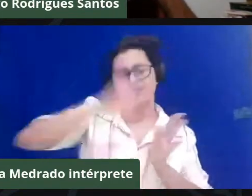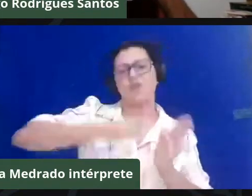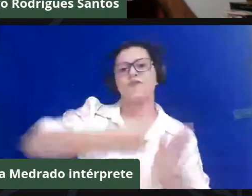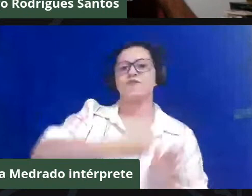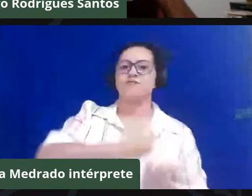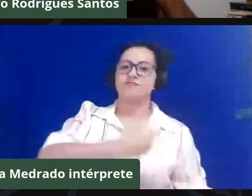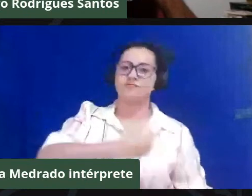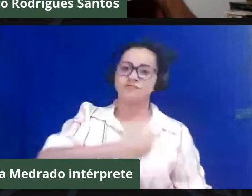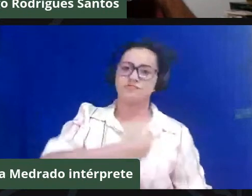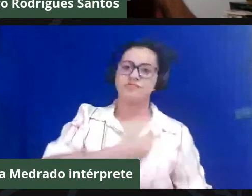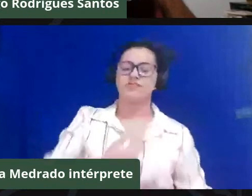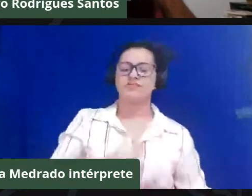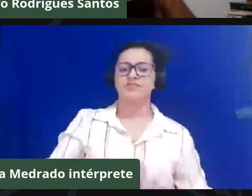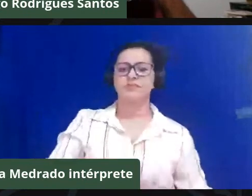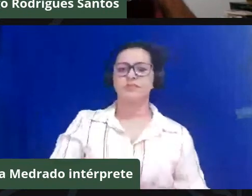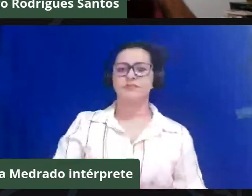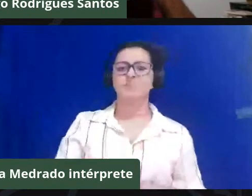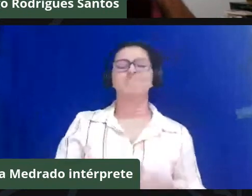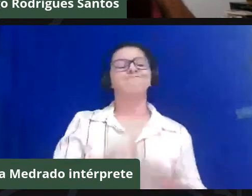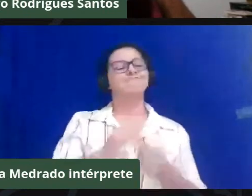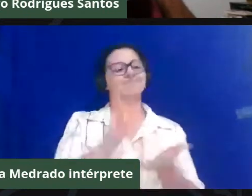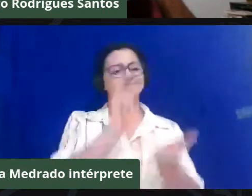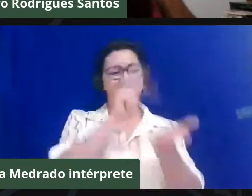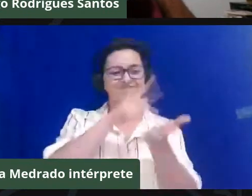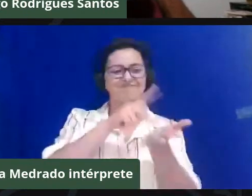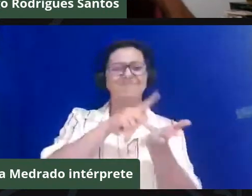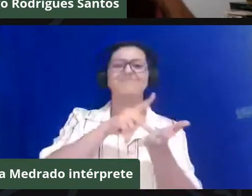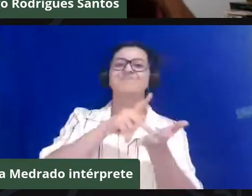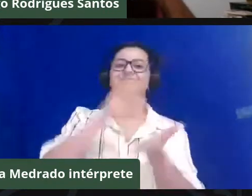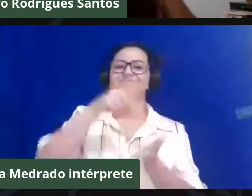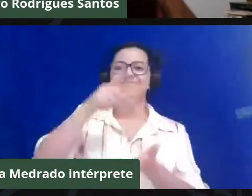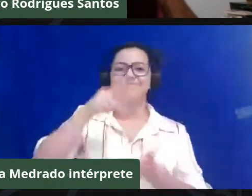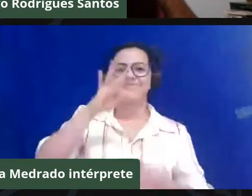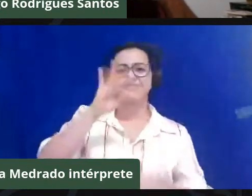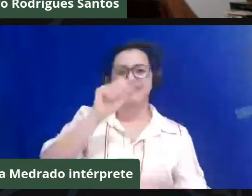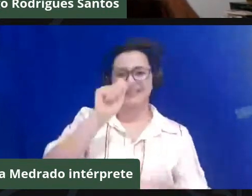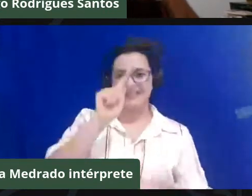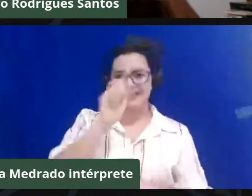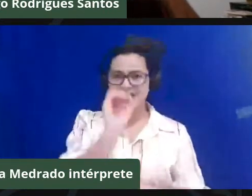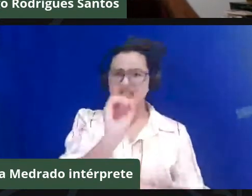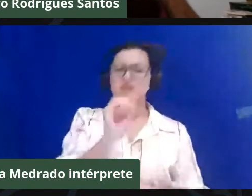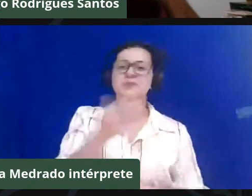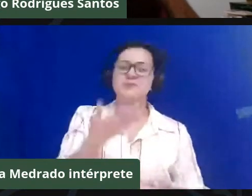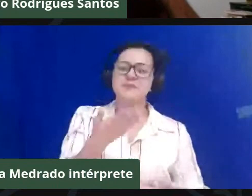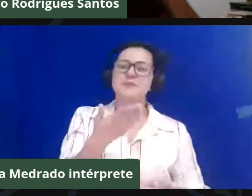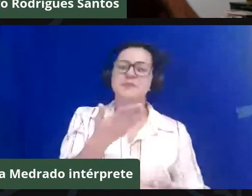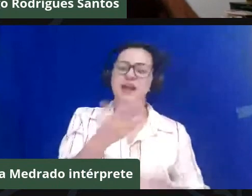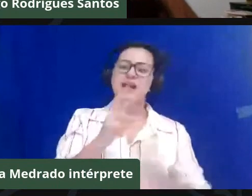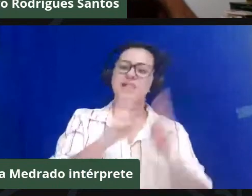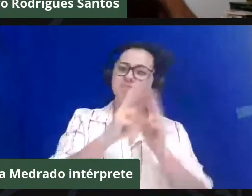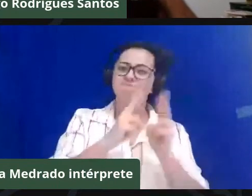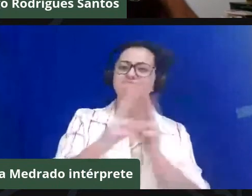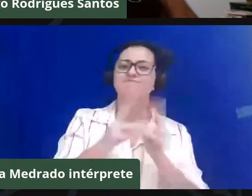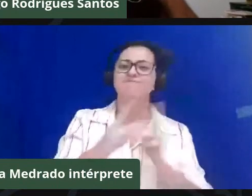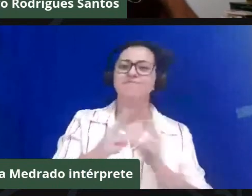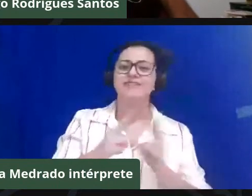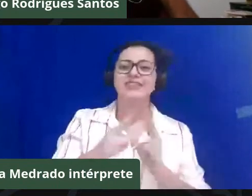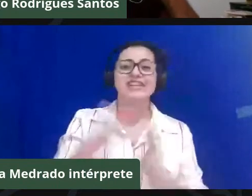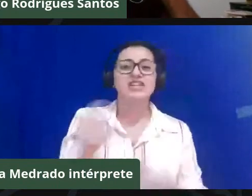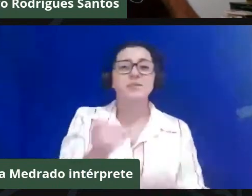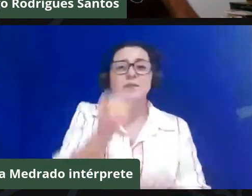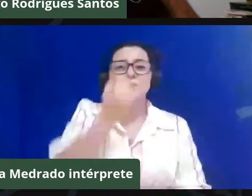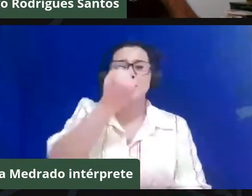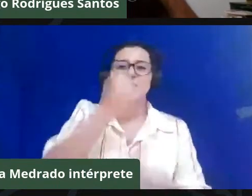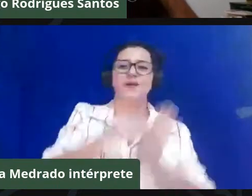É exatamente isso, professor Tiago, é essa, essa relação, e assim, é importante a gente trazer